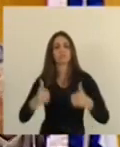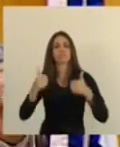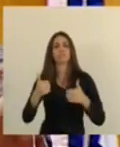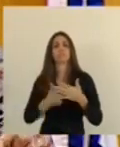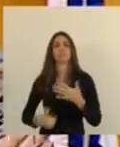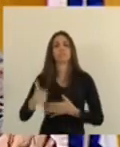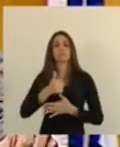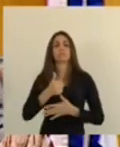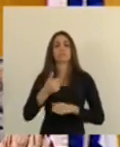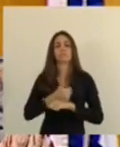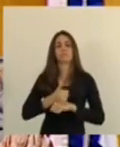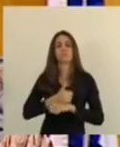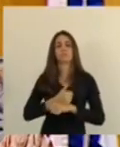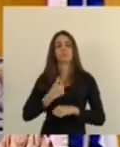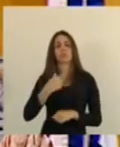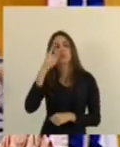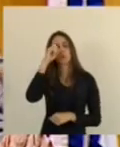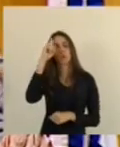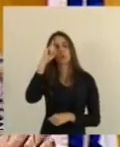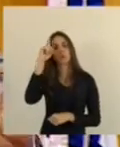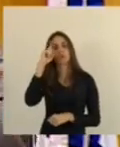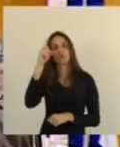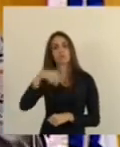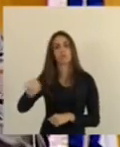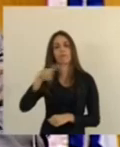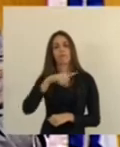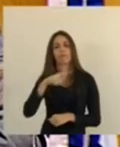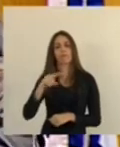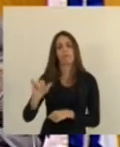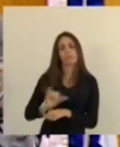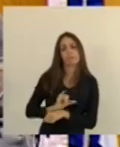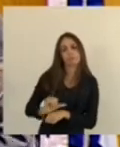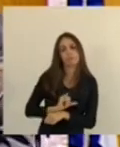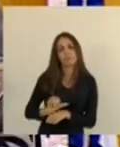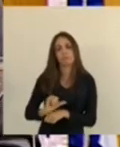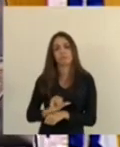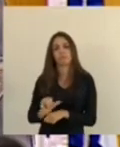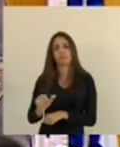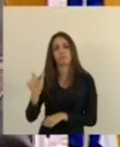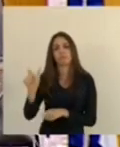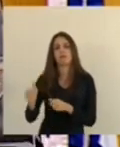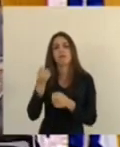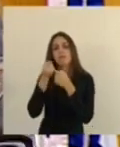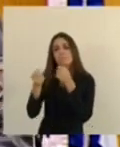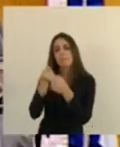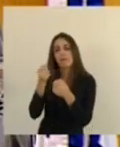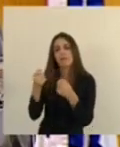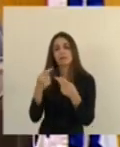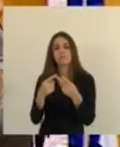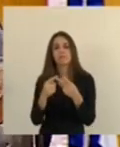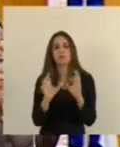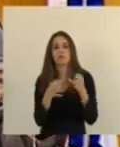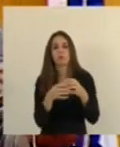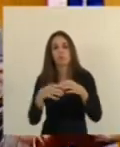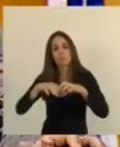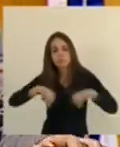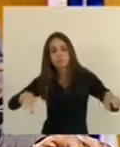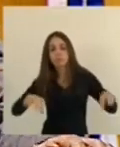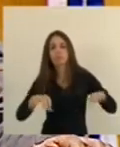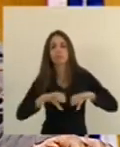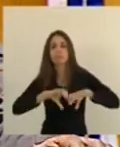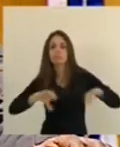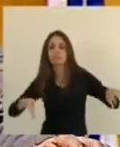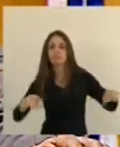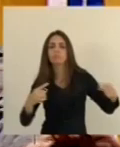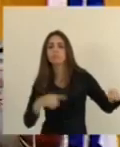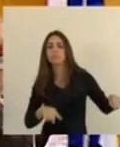um mestre ele pauta diariamente a imprensa esquerdista e claro a oposição com isto vai se mantendo como